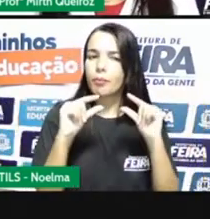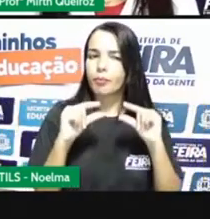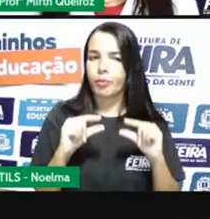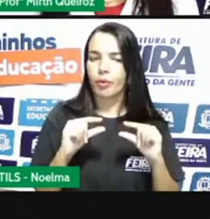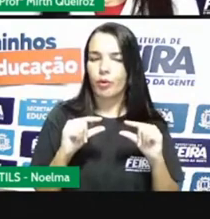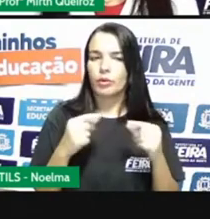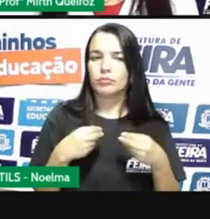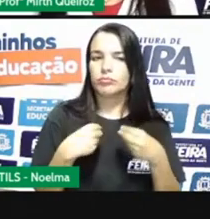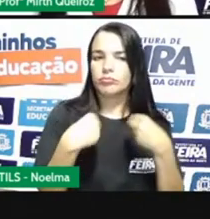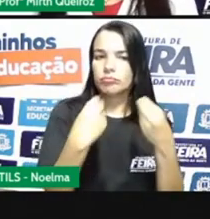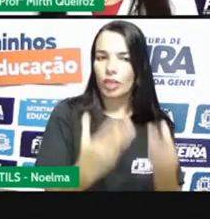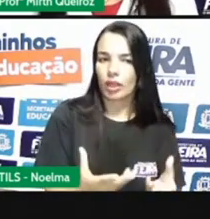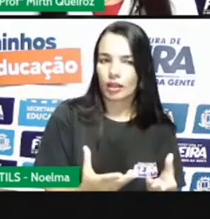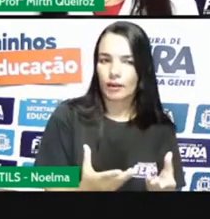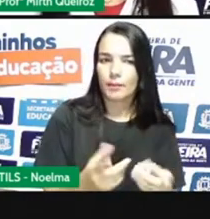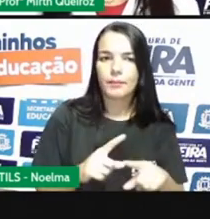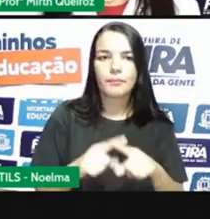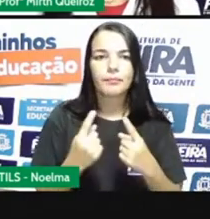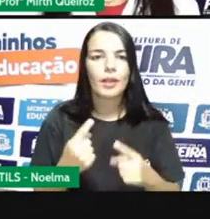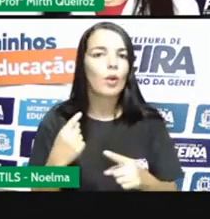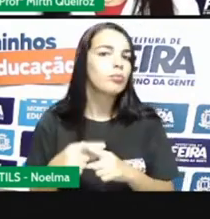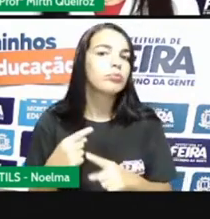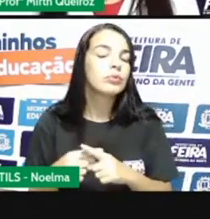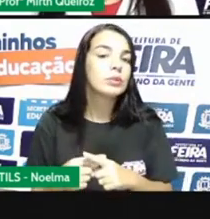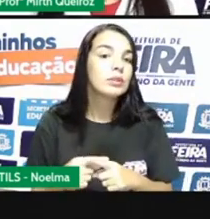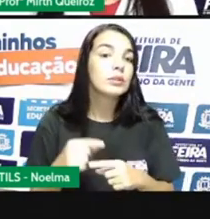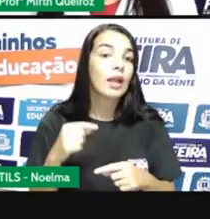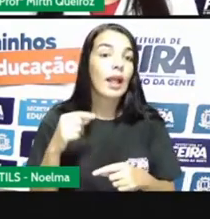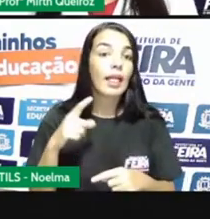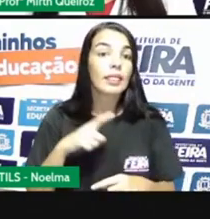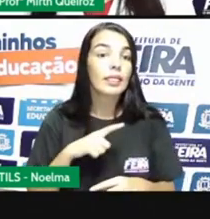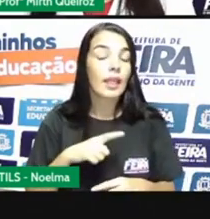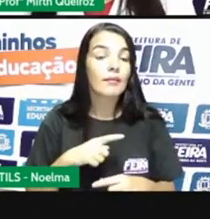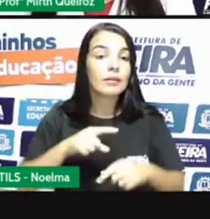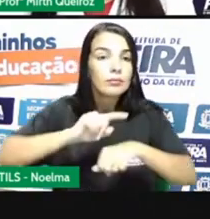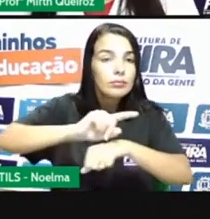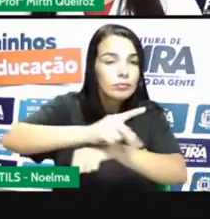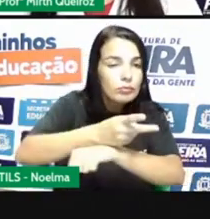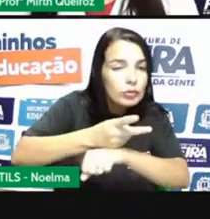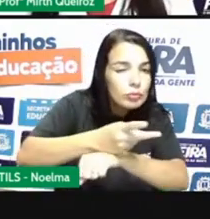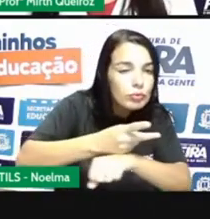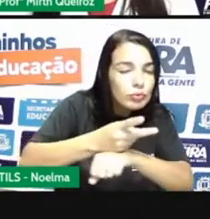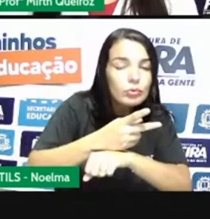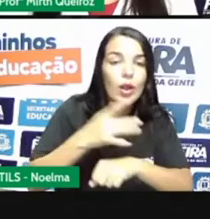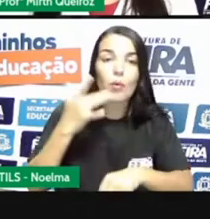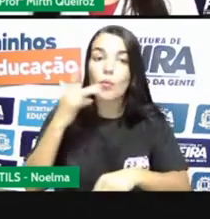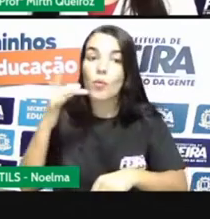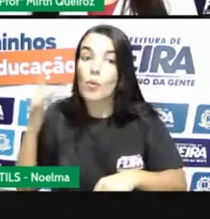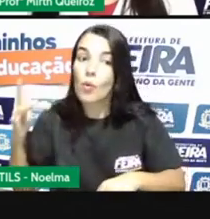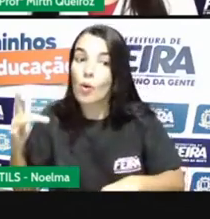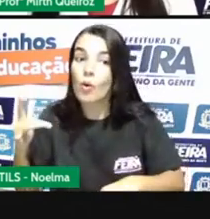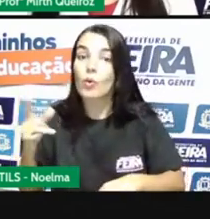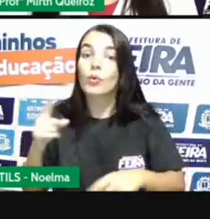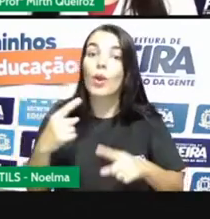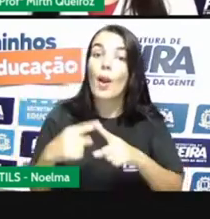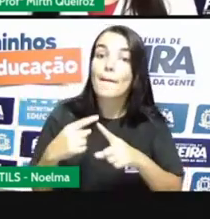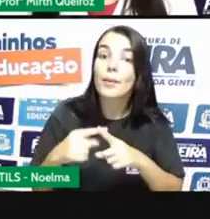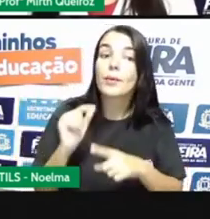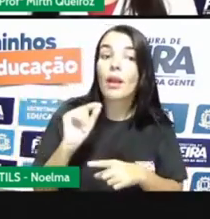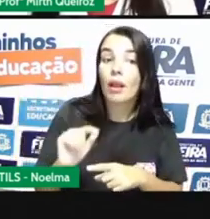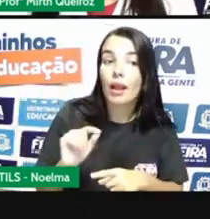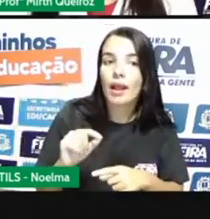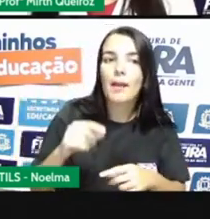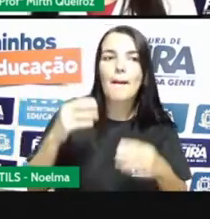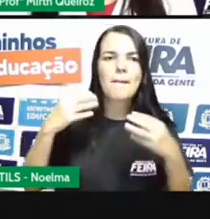investimento muito grande, né? O custo era muito grande e na exploração do ouro, não. Justamente porque a ideia